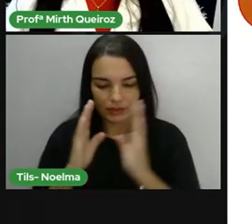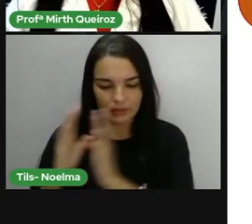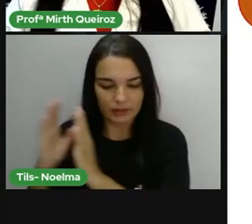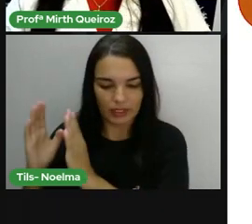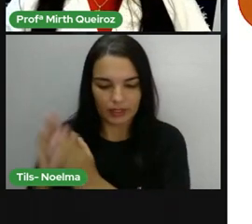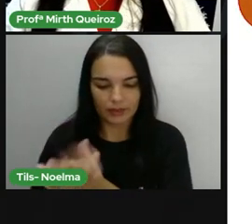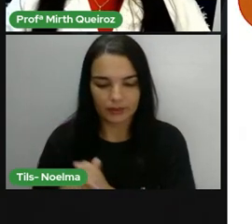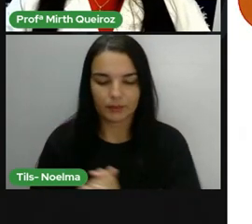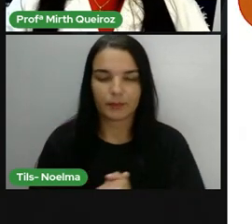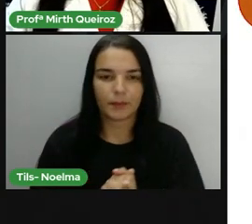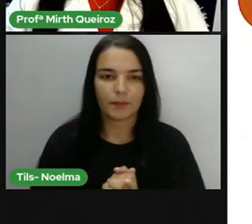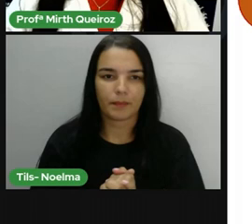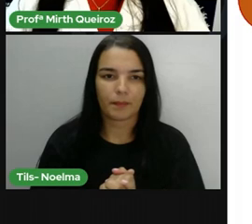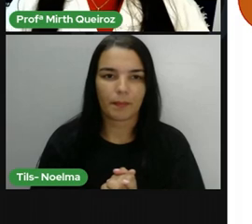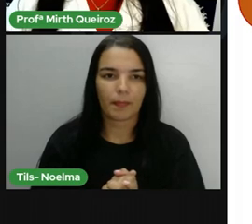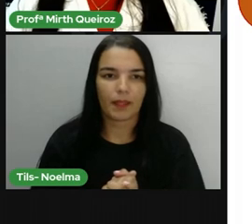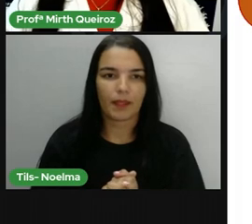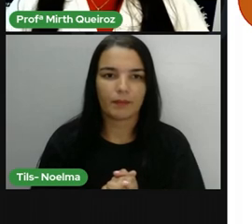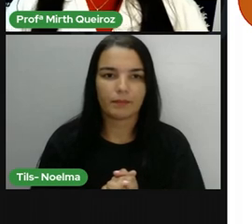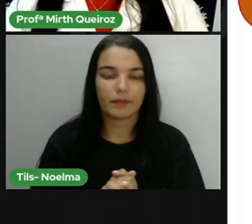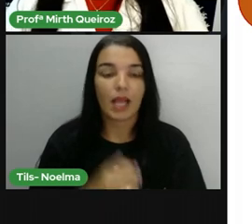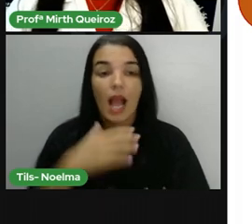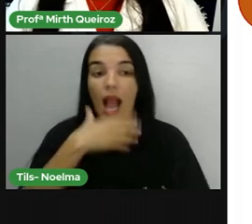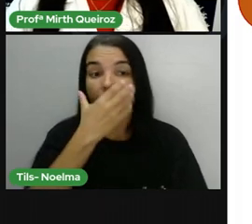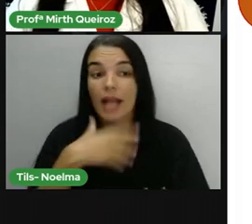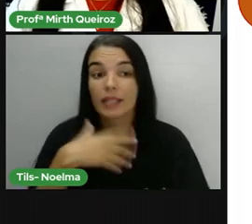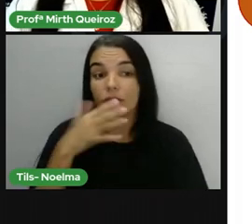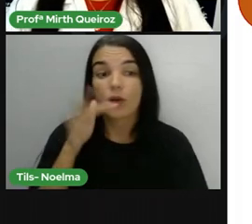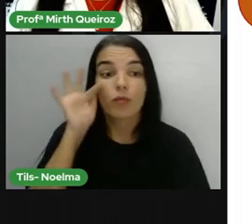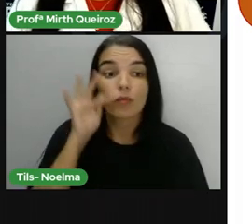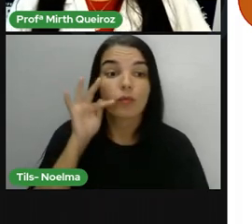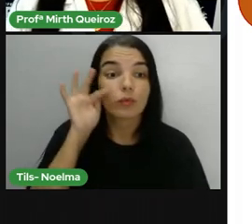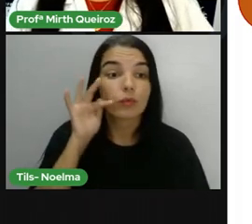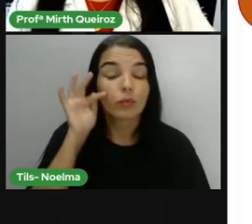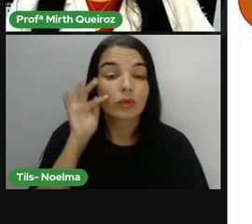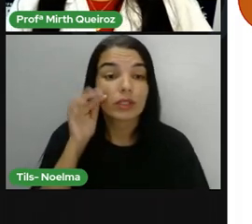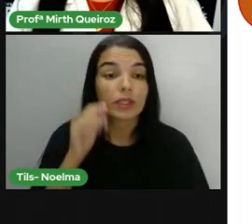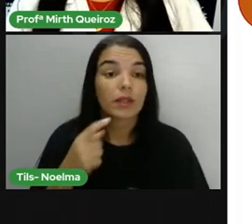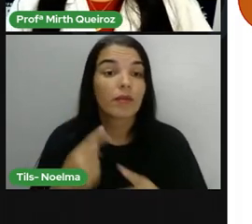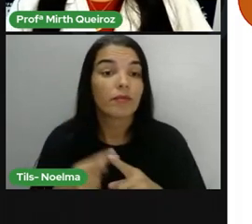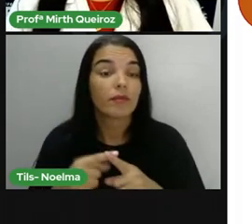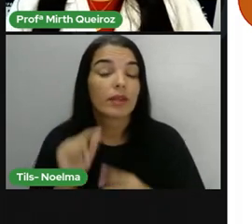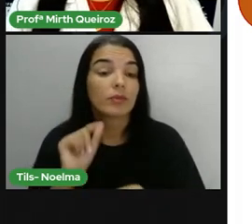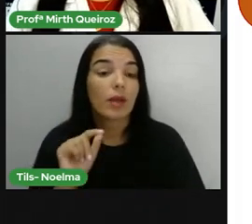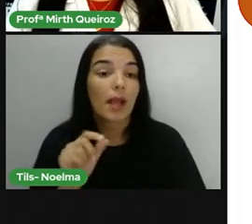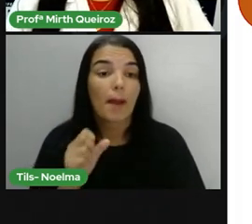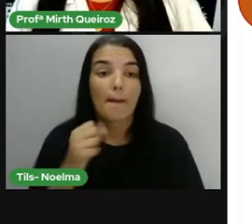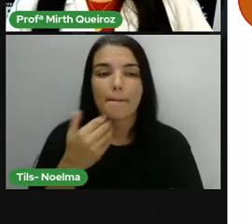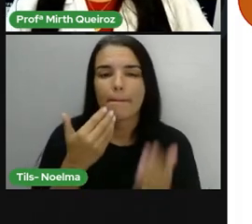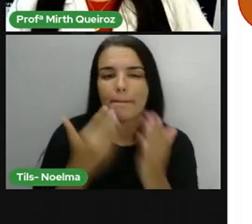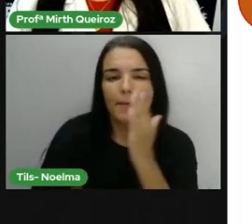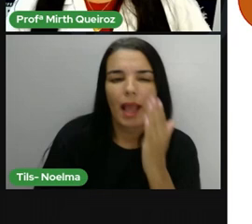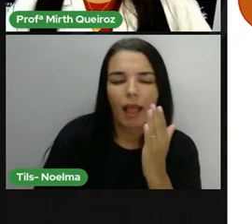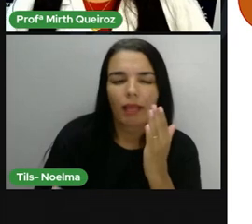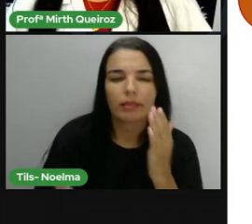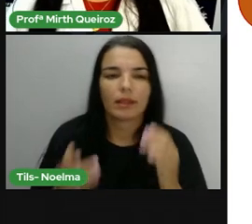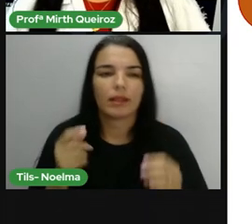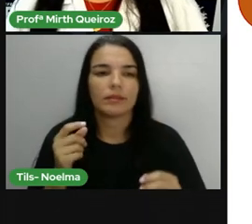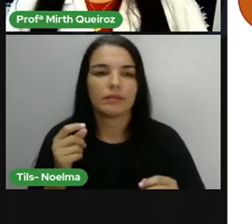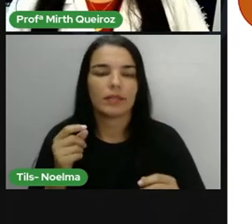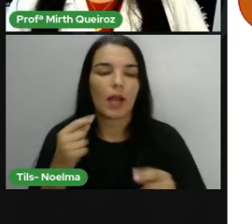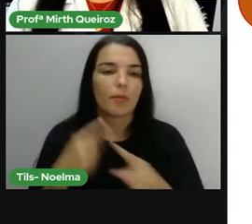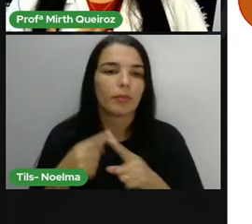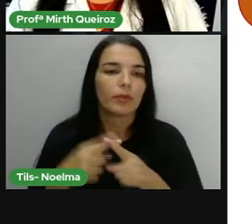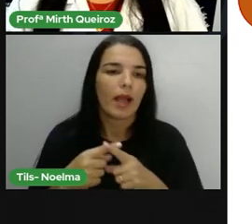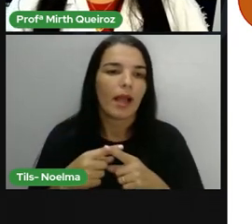As frutas são alimentos extremamente perecíveis, ou seja, eles perdem, né? Com facilidade, elas perdem com